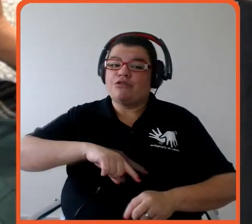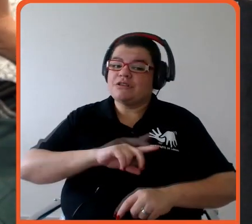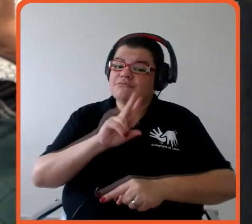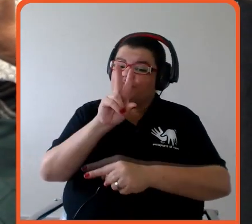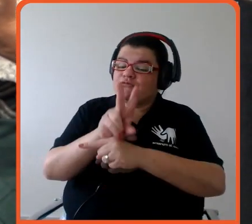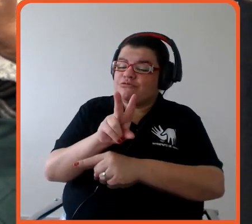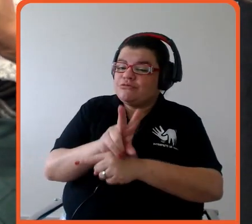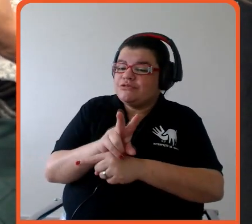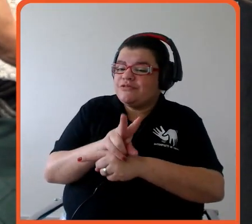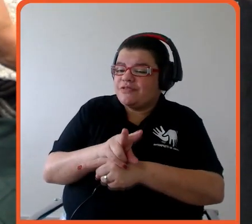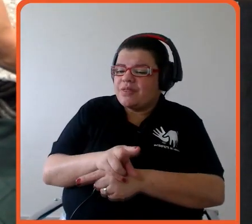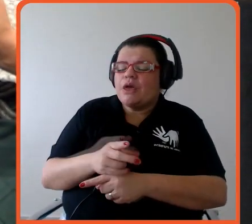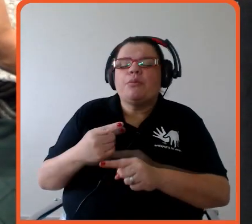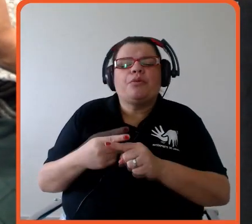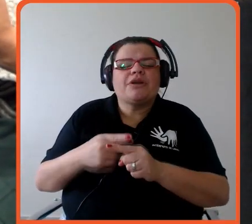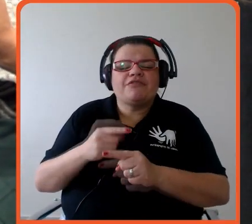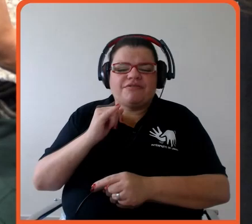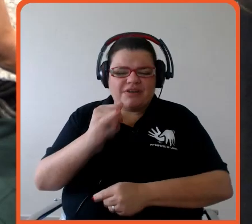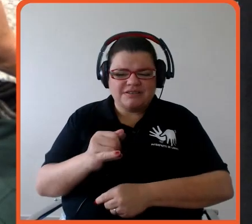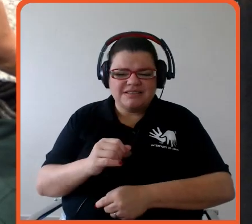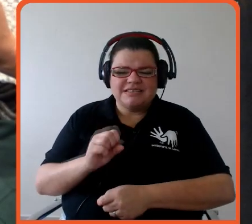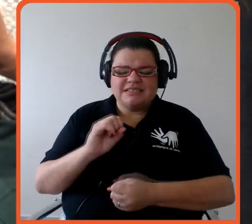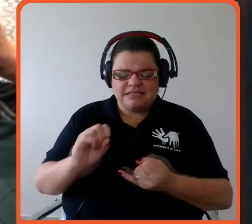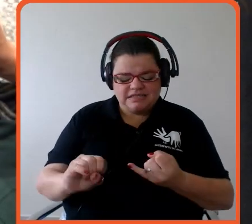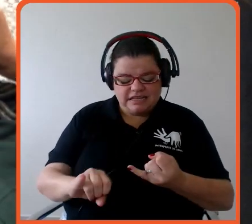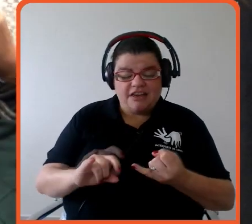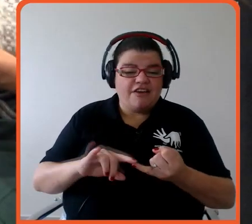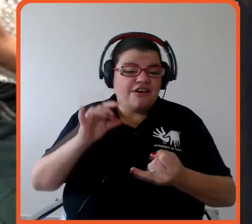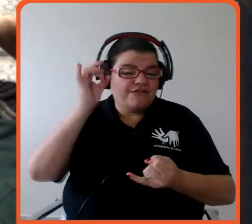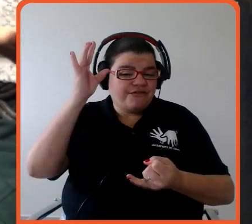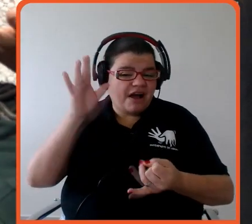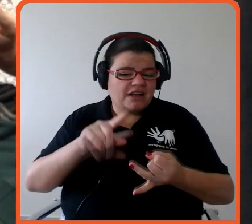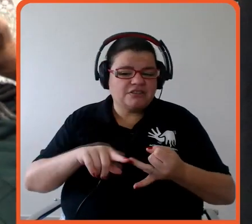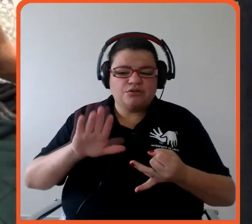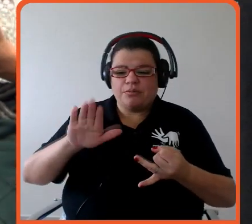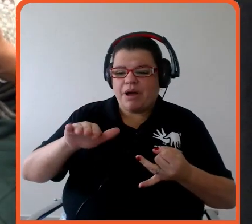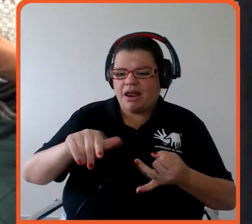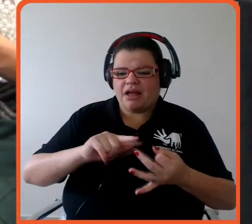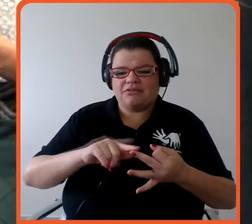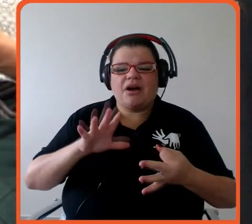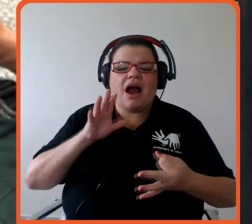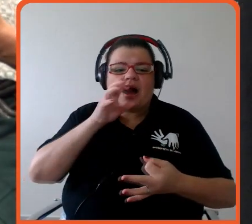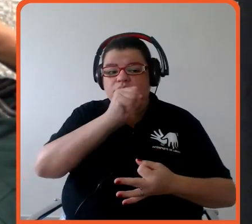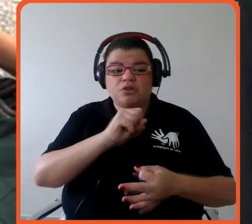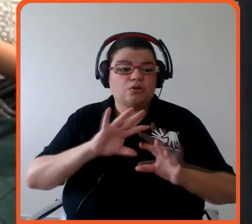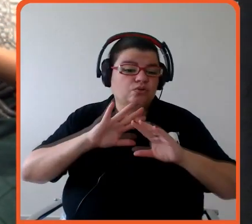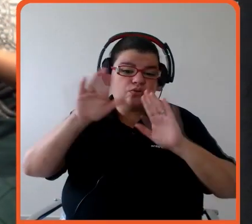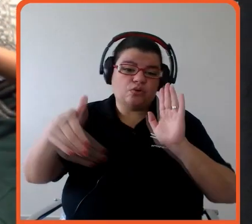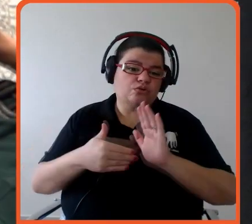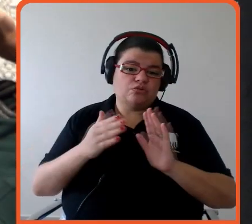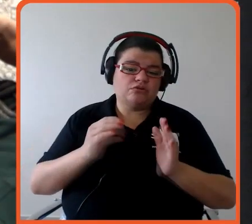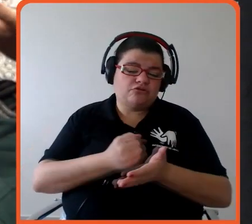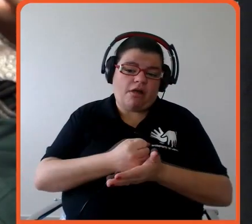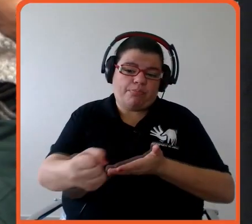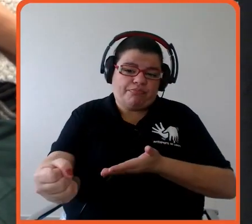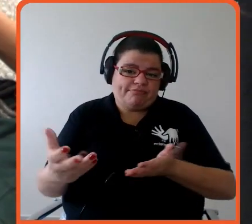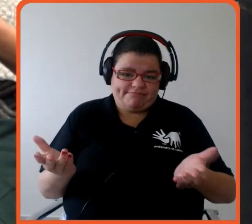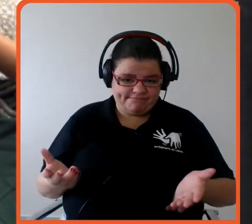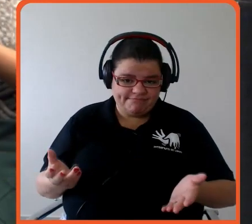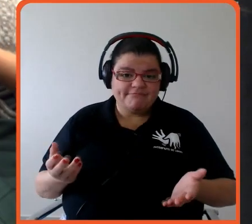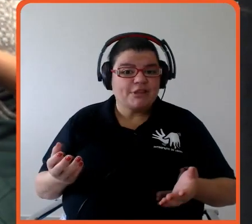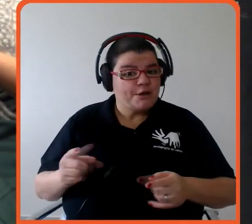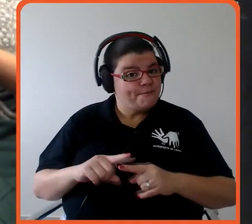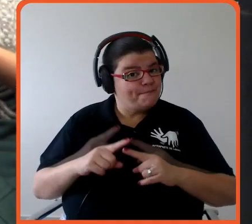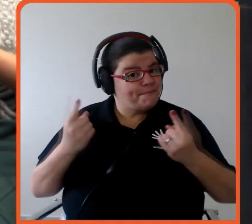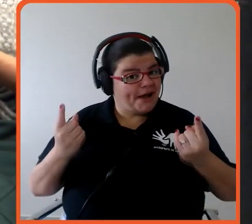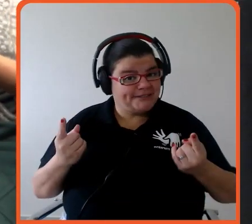fosse fácil barato e rápido fazer essa transição todo mundo já teria feito e aí as empresas que